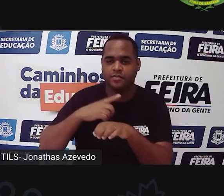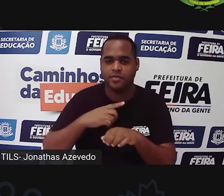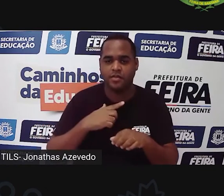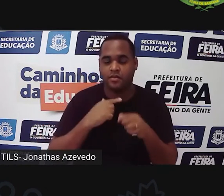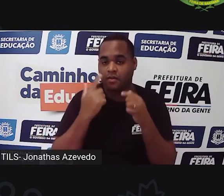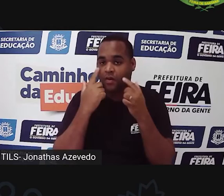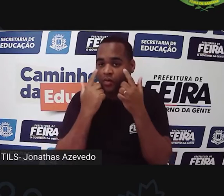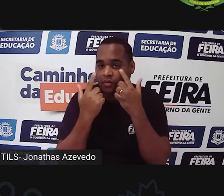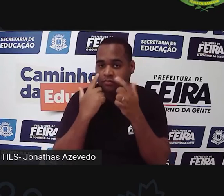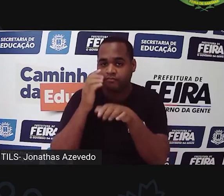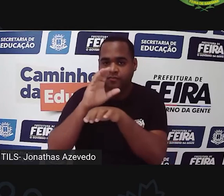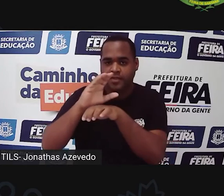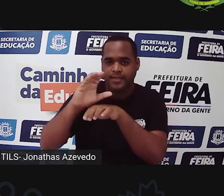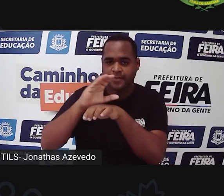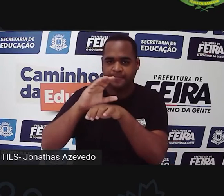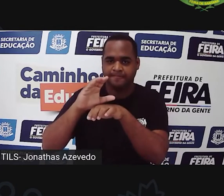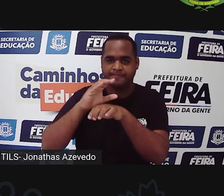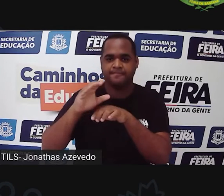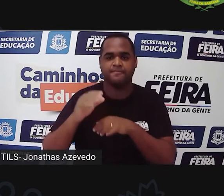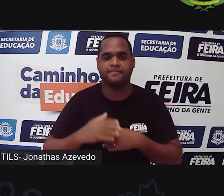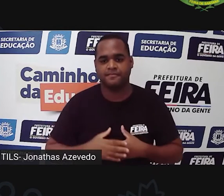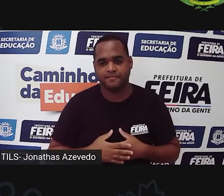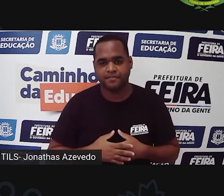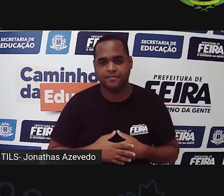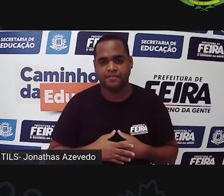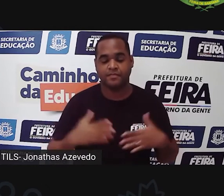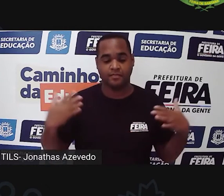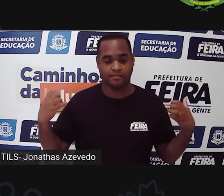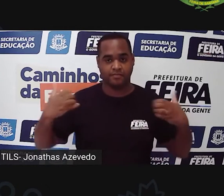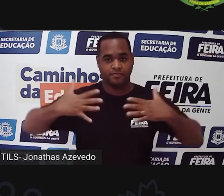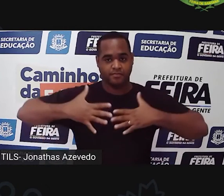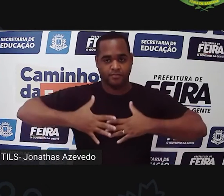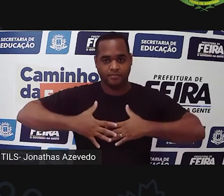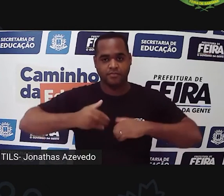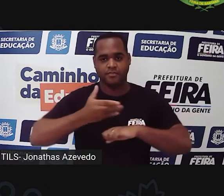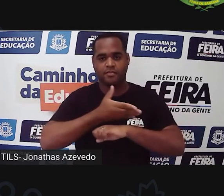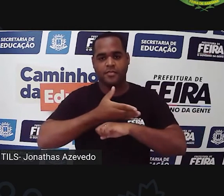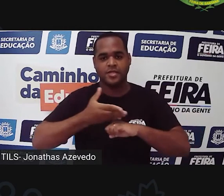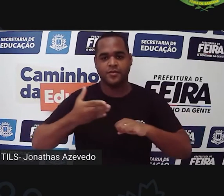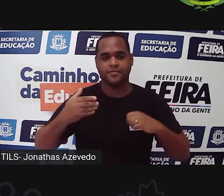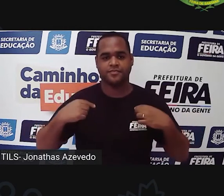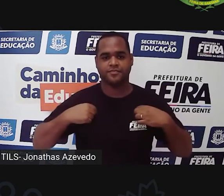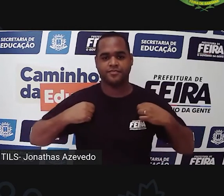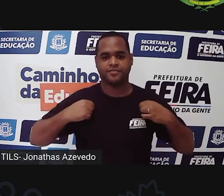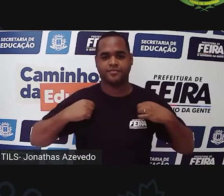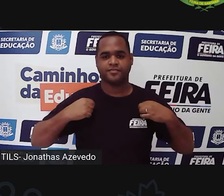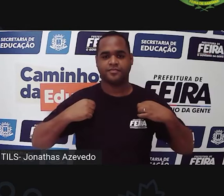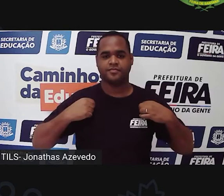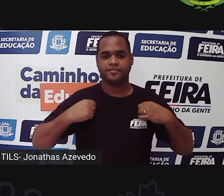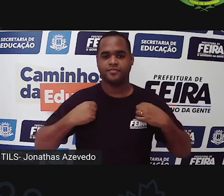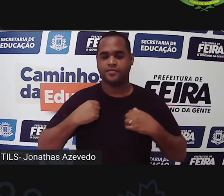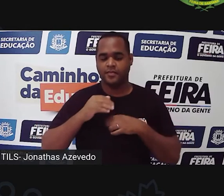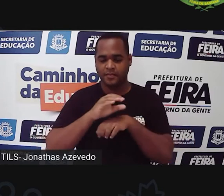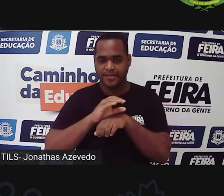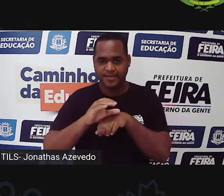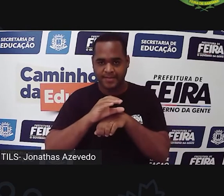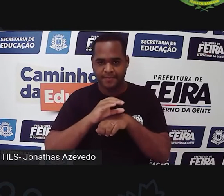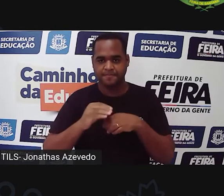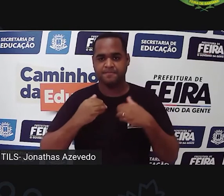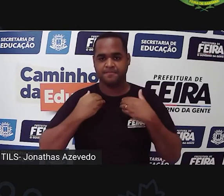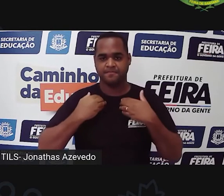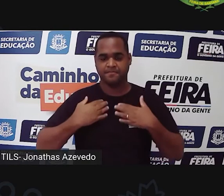castanhos, estou vestido com um guardapó branco, sobre uma camisa cinza de listas